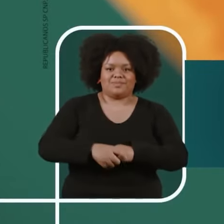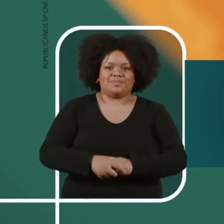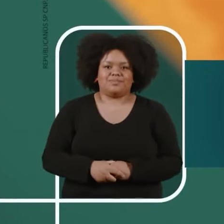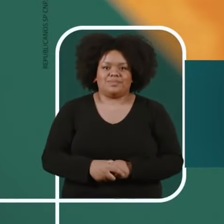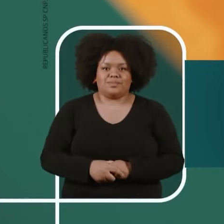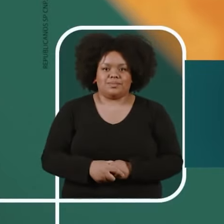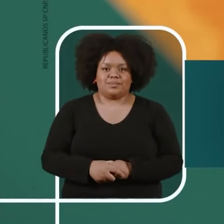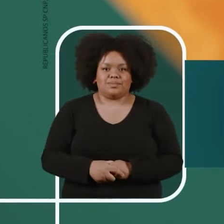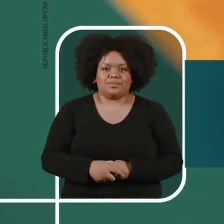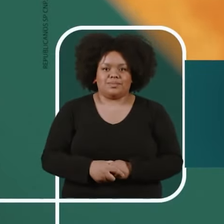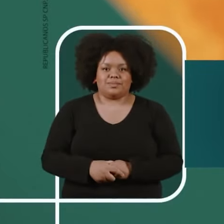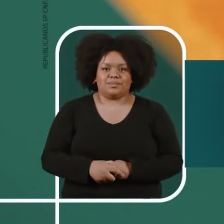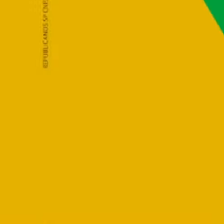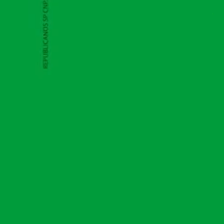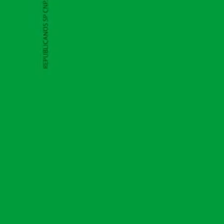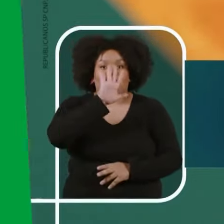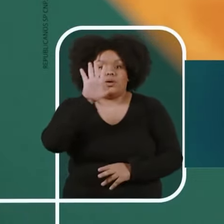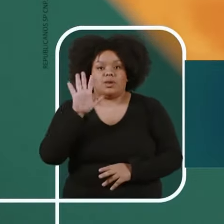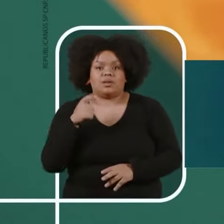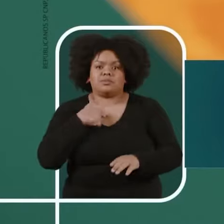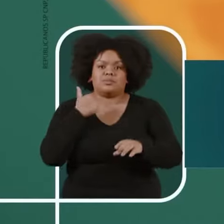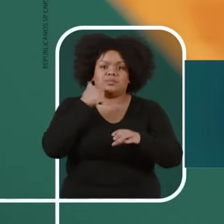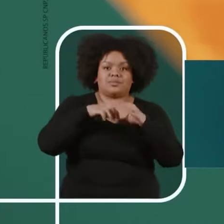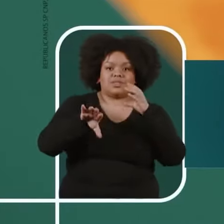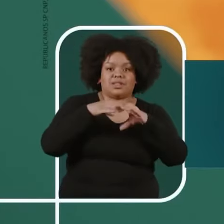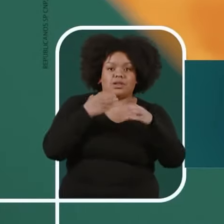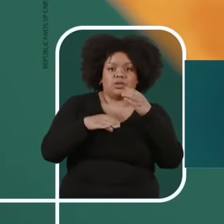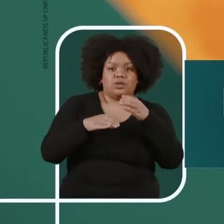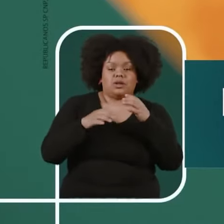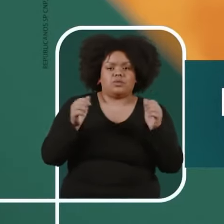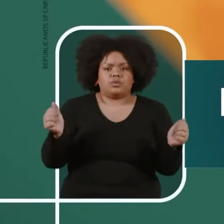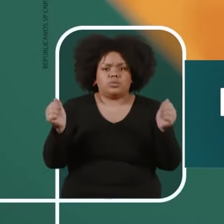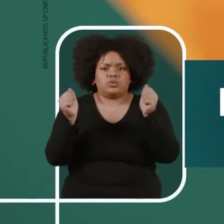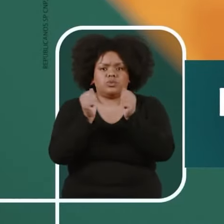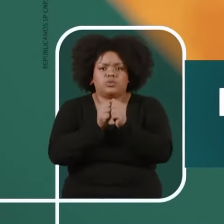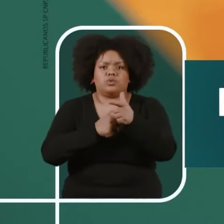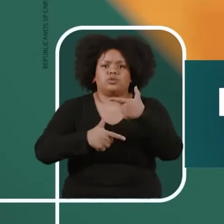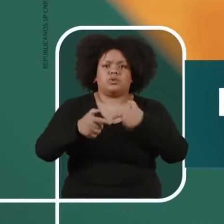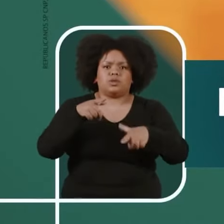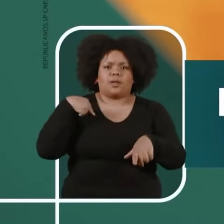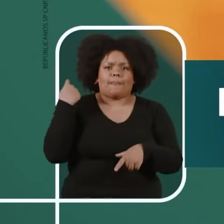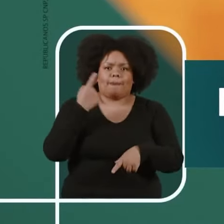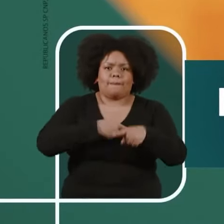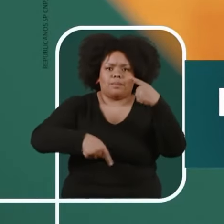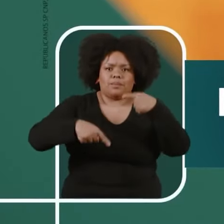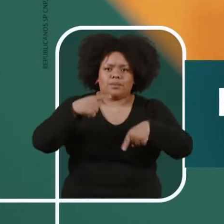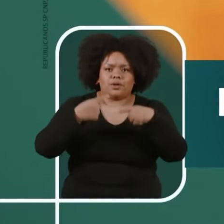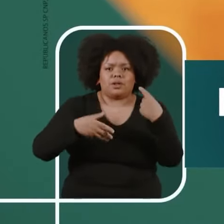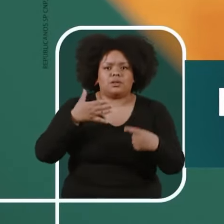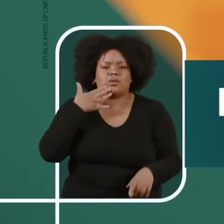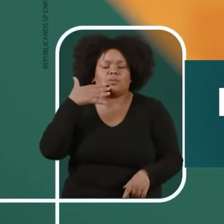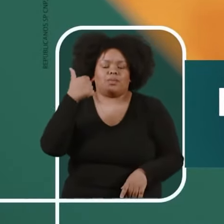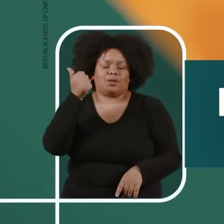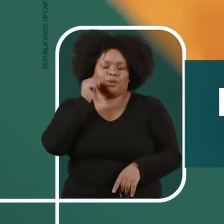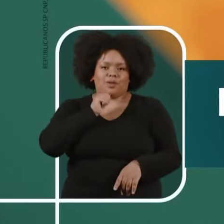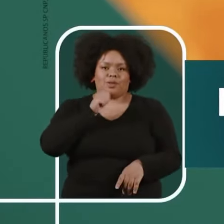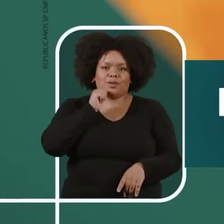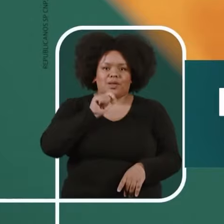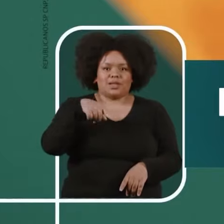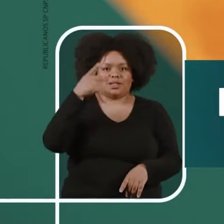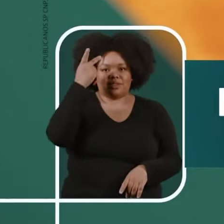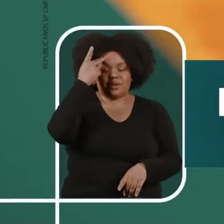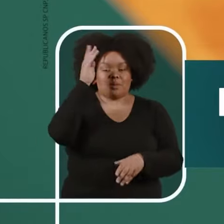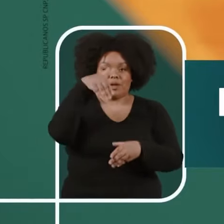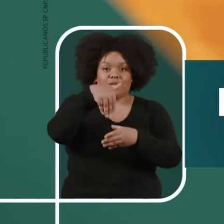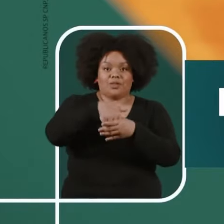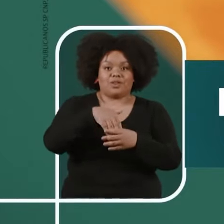o 10-0-11. Olá, eu sou a Noemi Nonato. Vamos juntos lutar por mais políticas públicas para as mulheres de